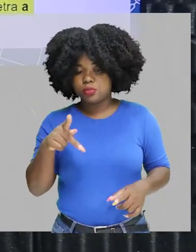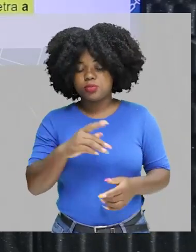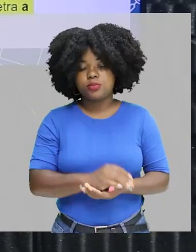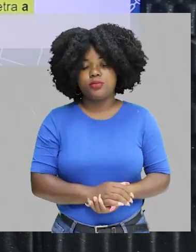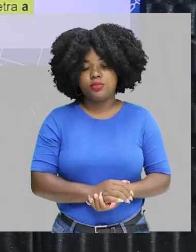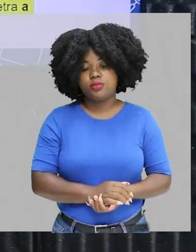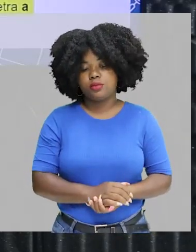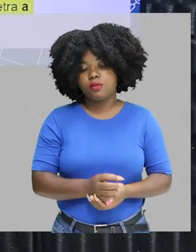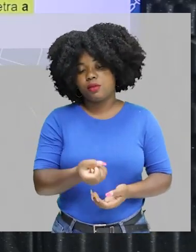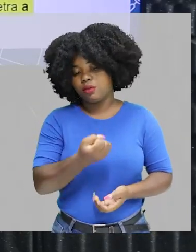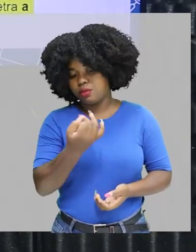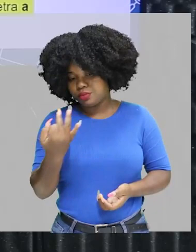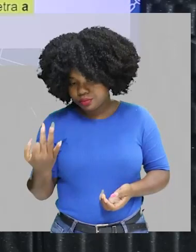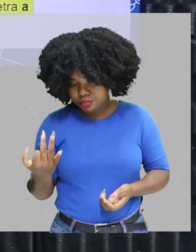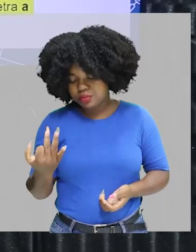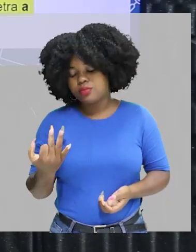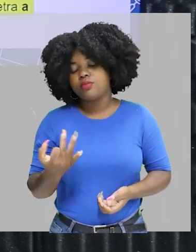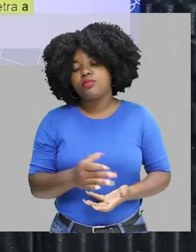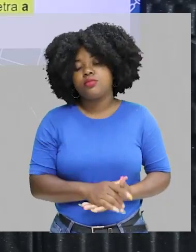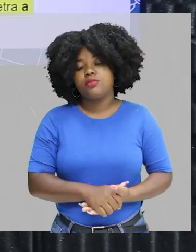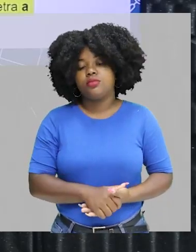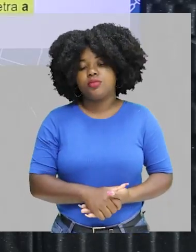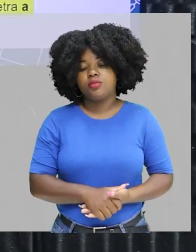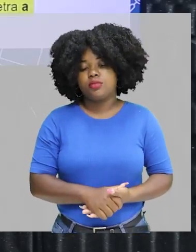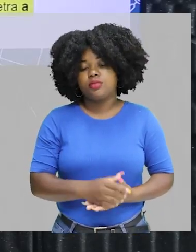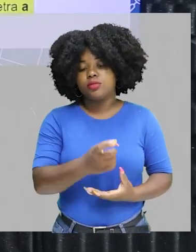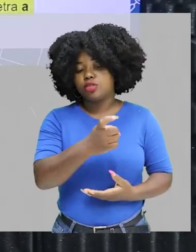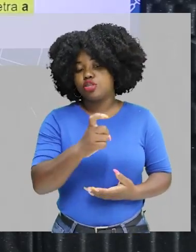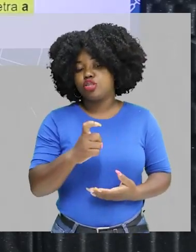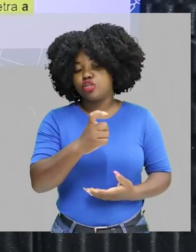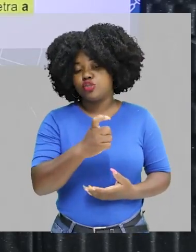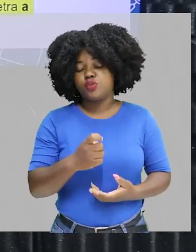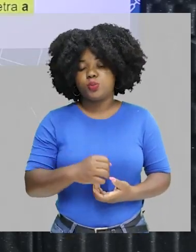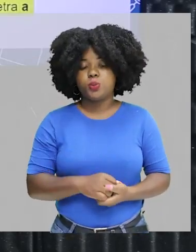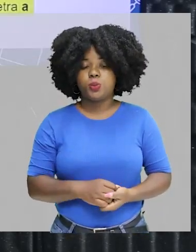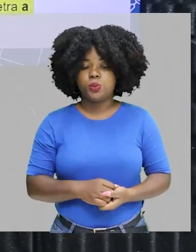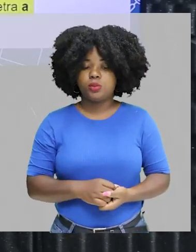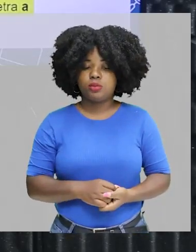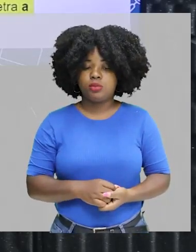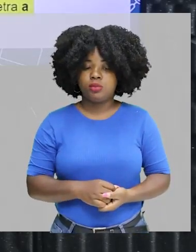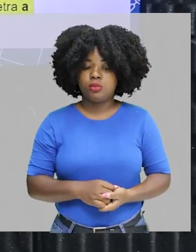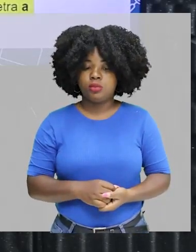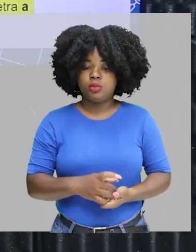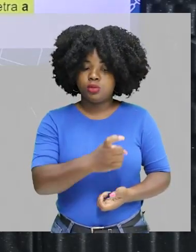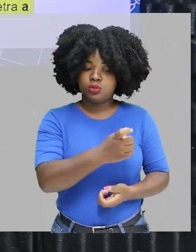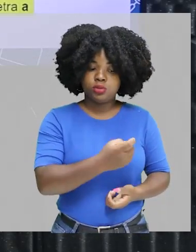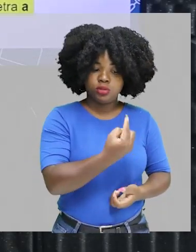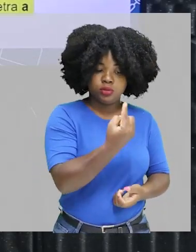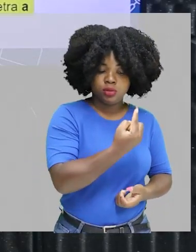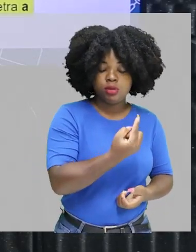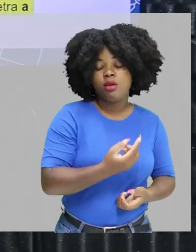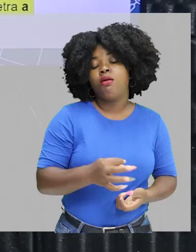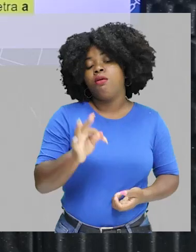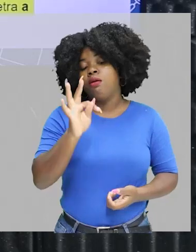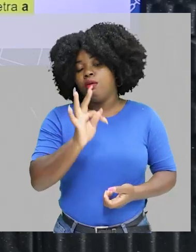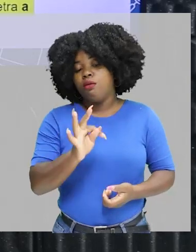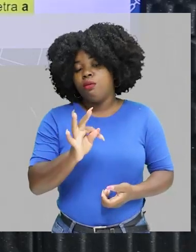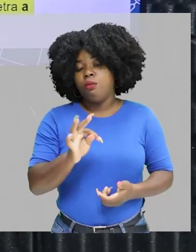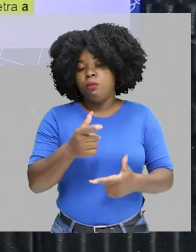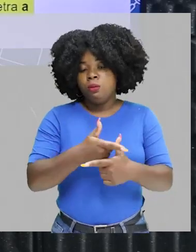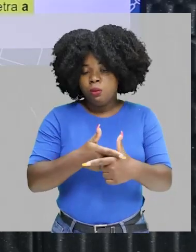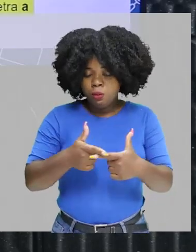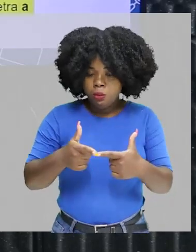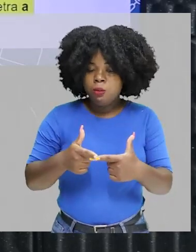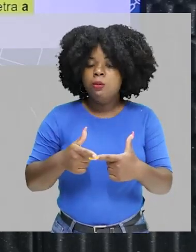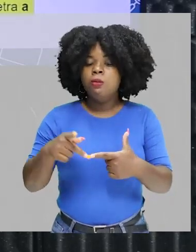queremos a quantidade de meias-vidas, x, então, vou isolar o x. Vai ficar o tempo dividido pelo